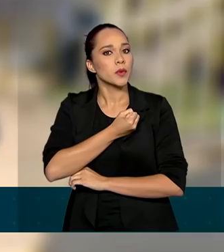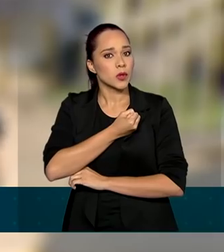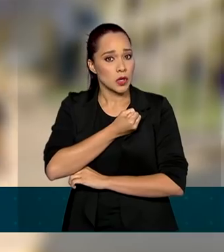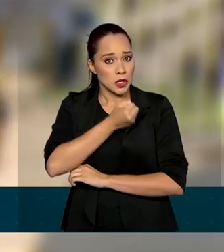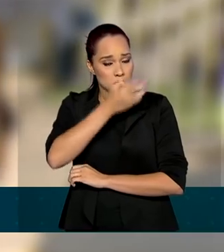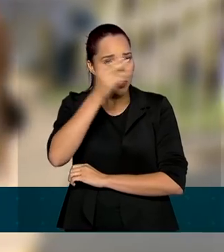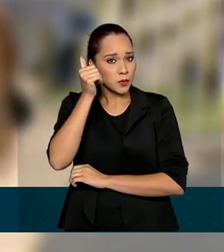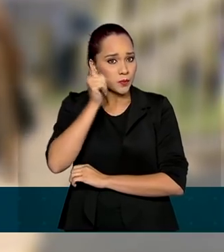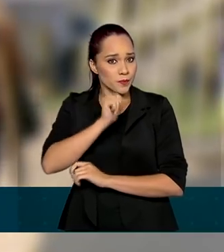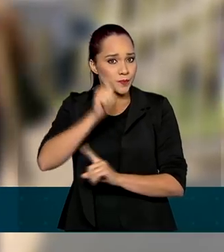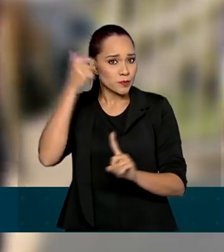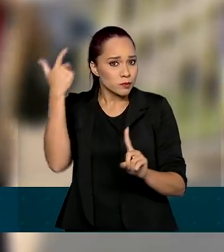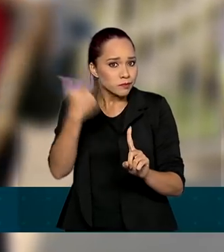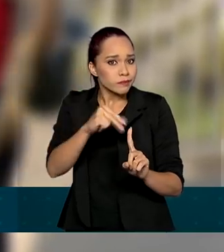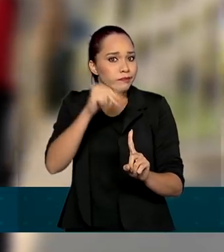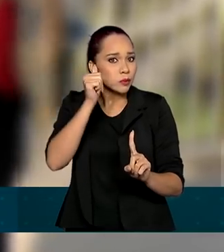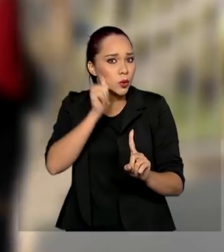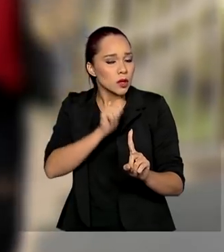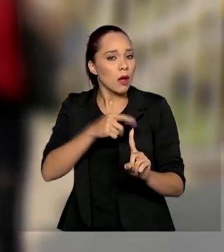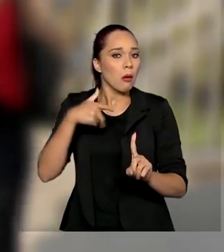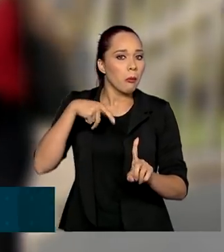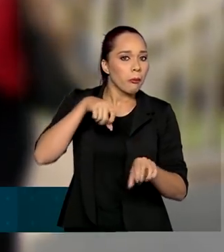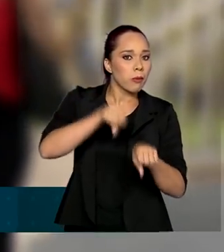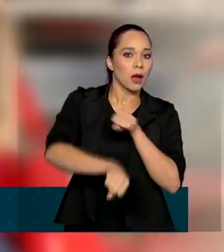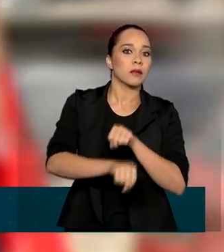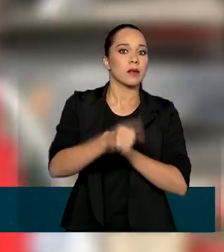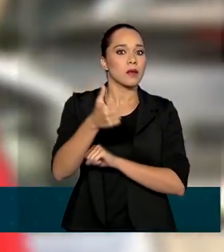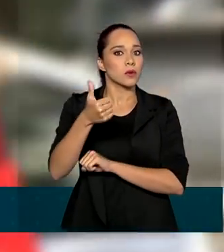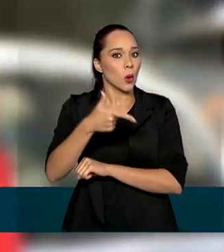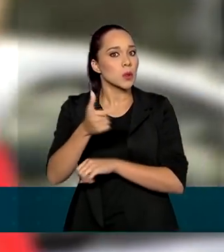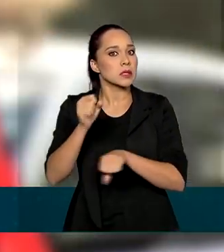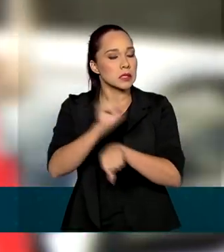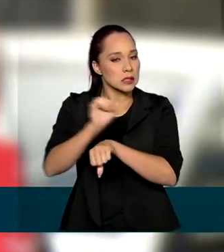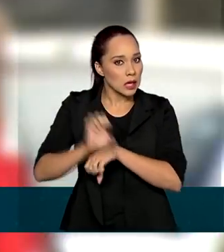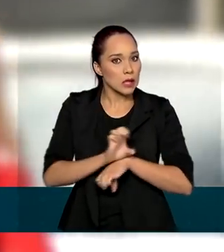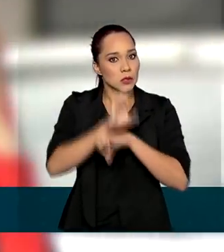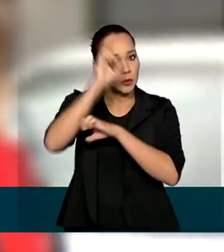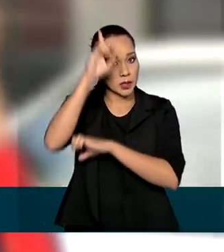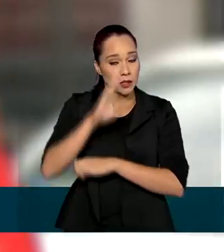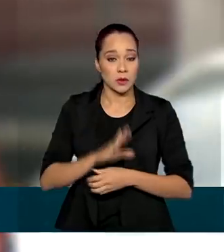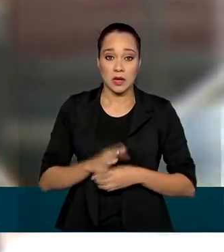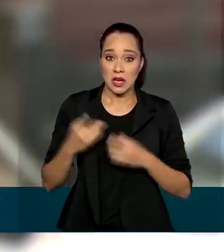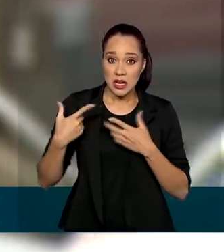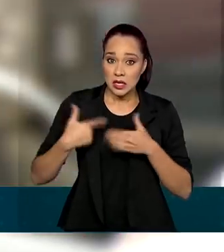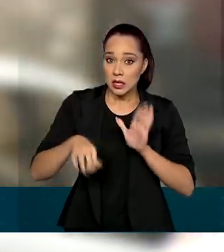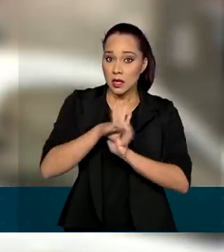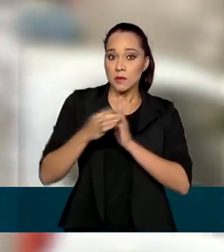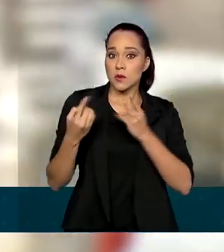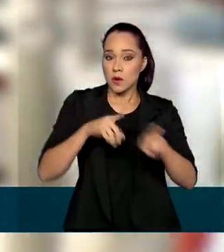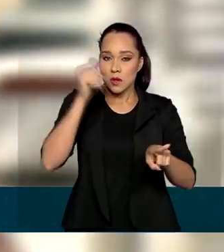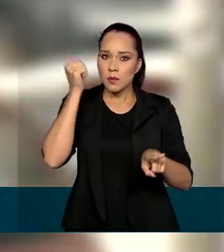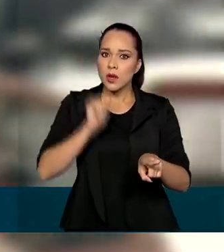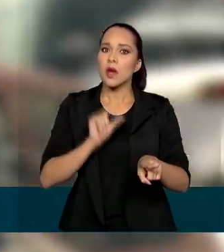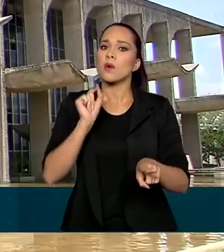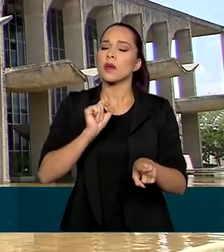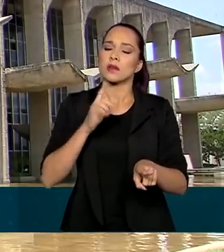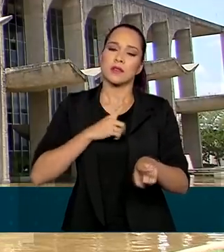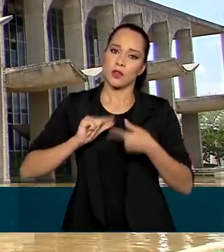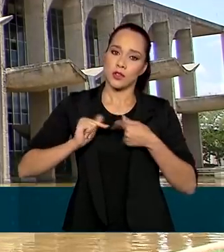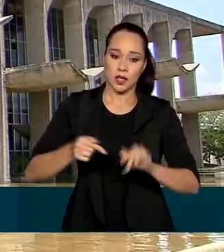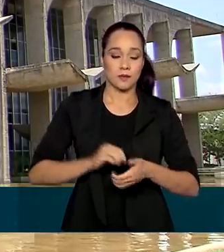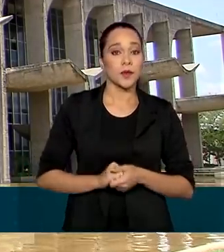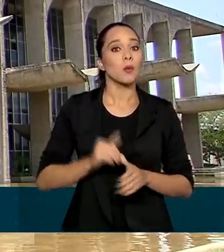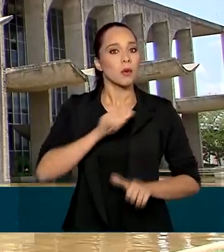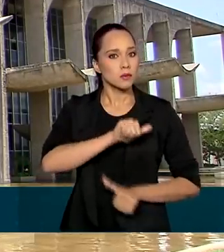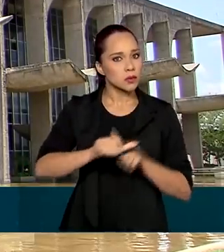de feminicídio em 12 estados brasileiros. Crimes contra a mulher causados pela questão de gênero. Para